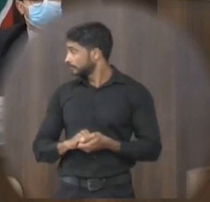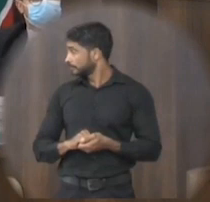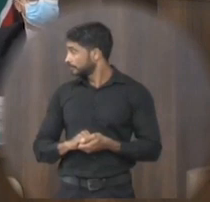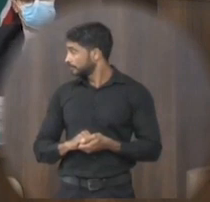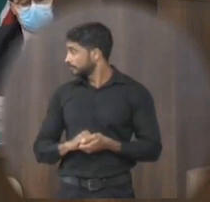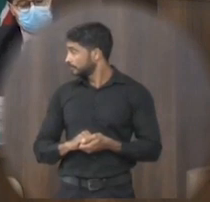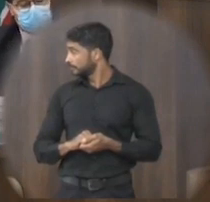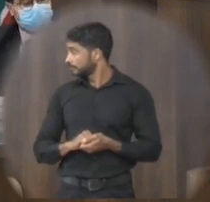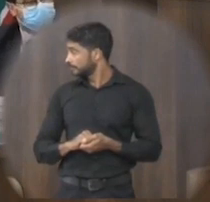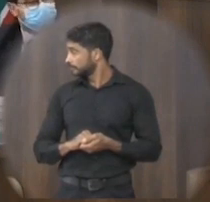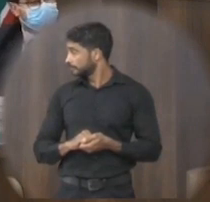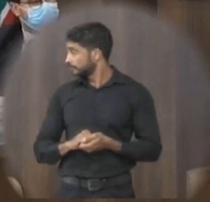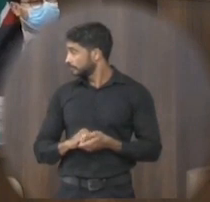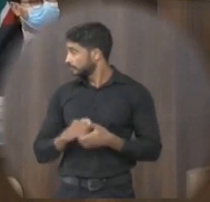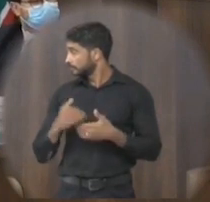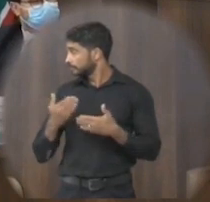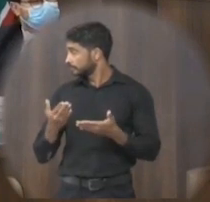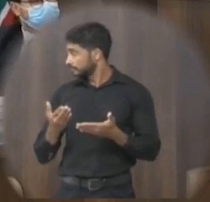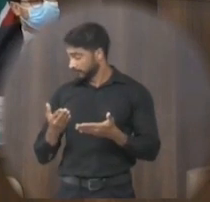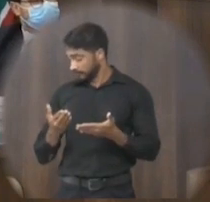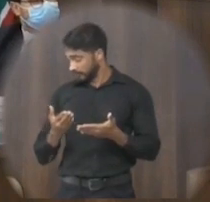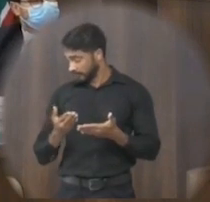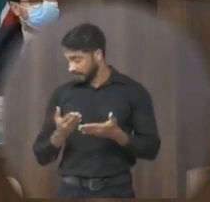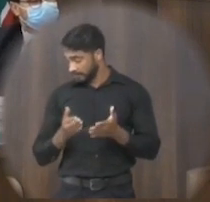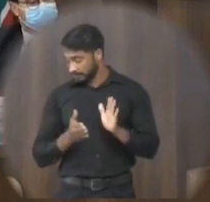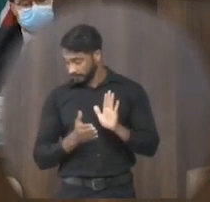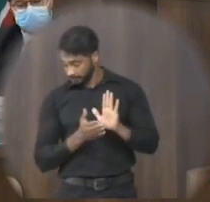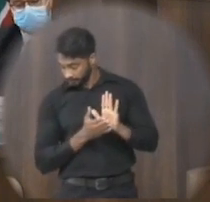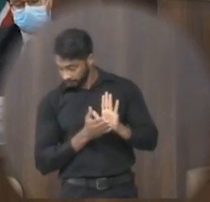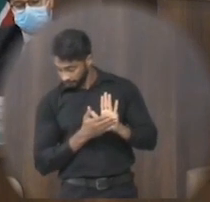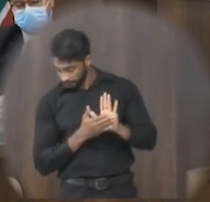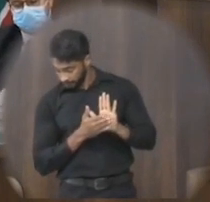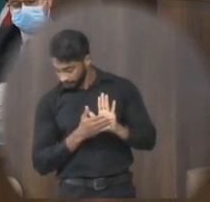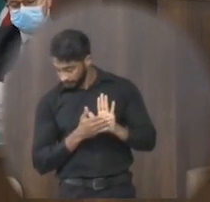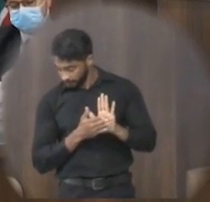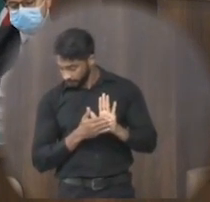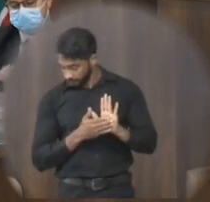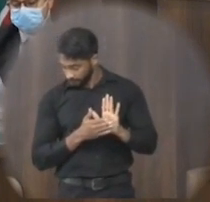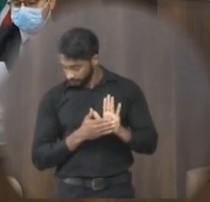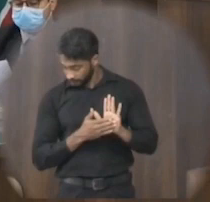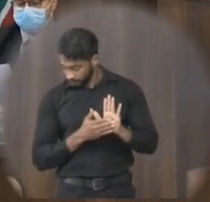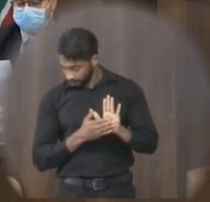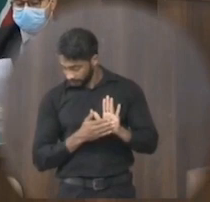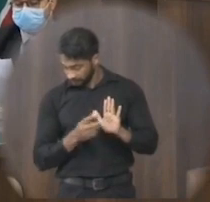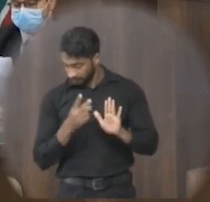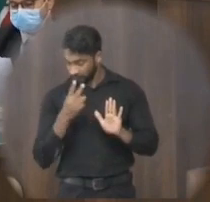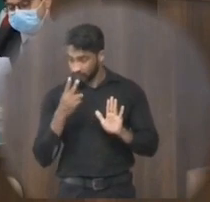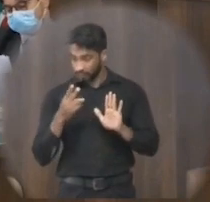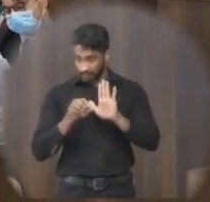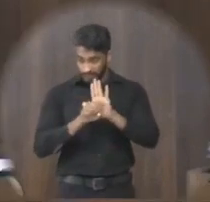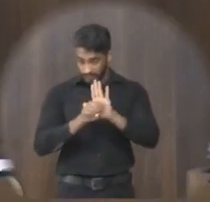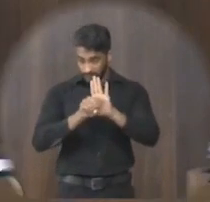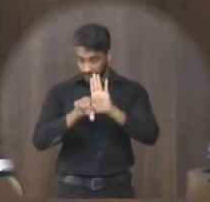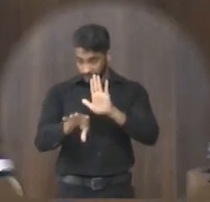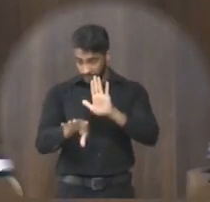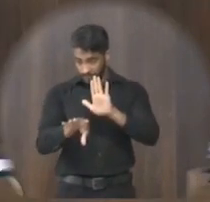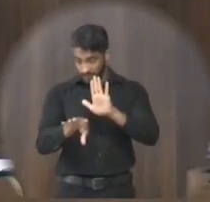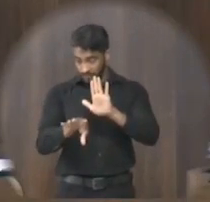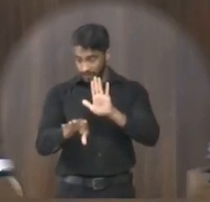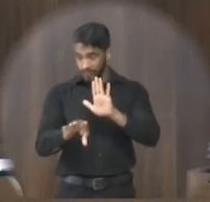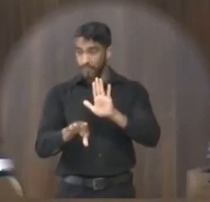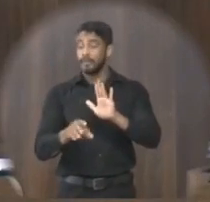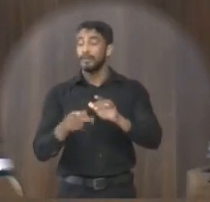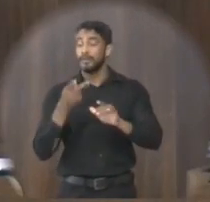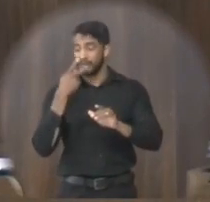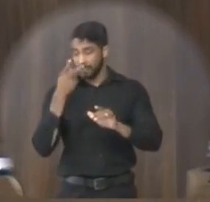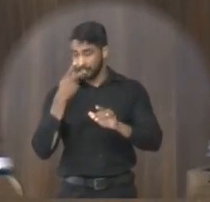nós estamos aprovando nós colocamos em apreciação aqui dois requerimentos requerimento